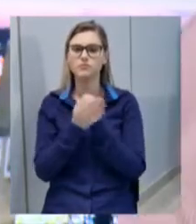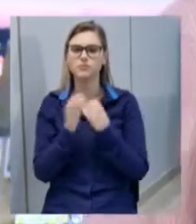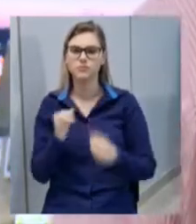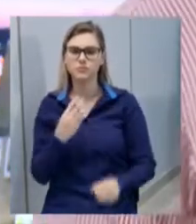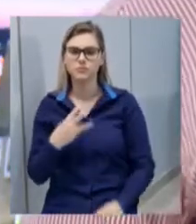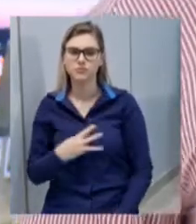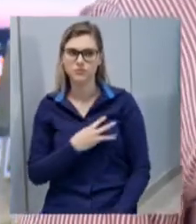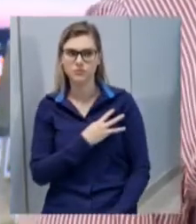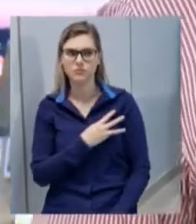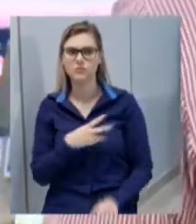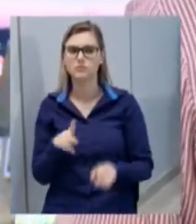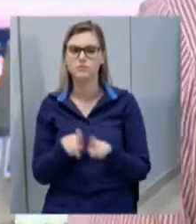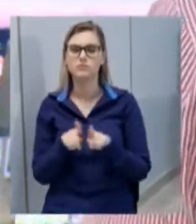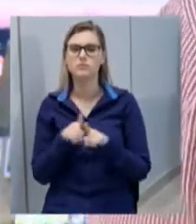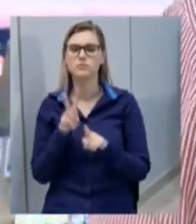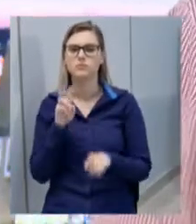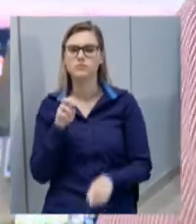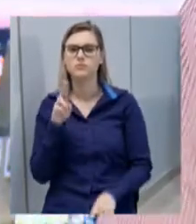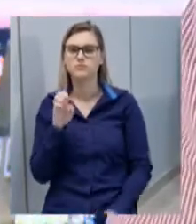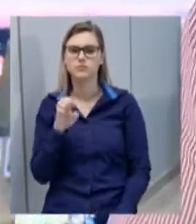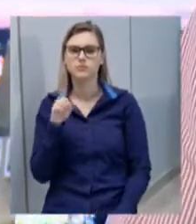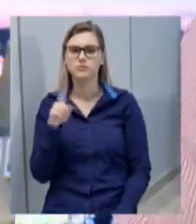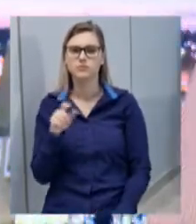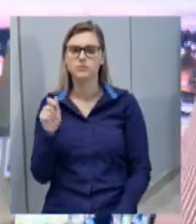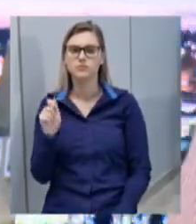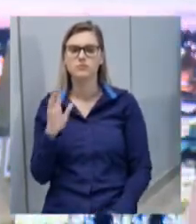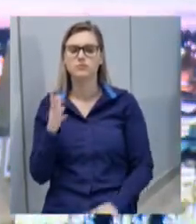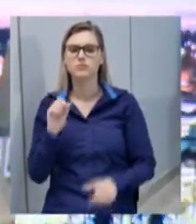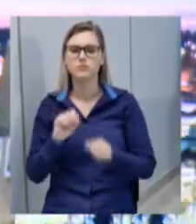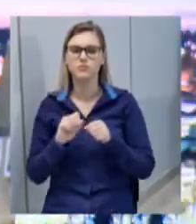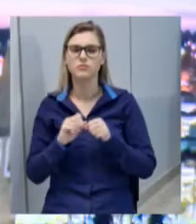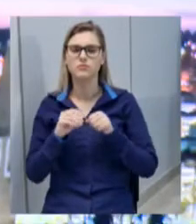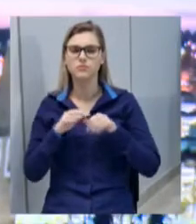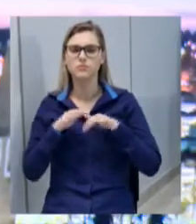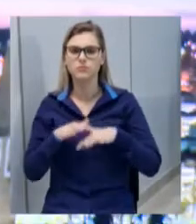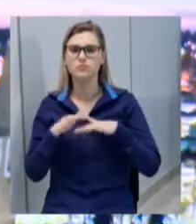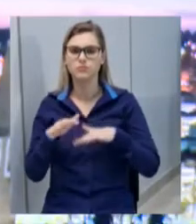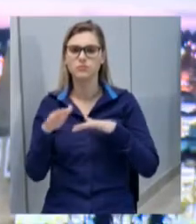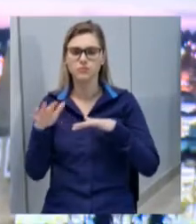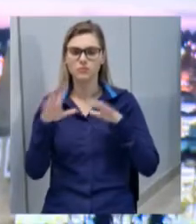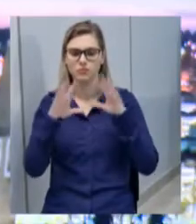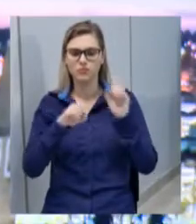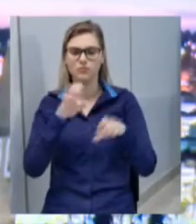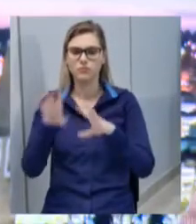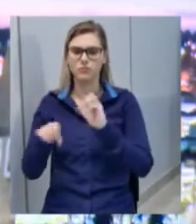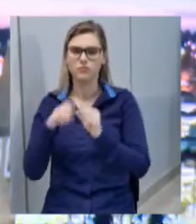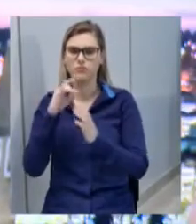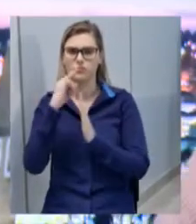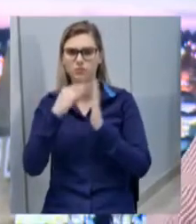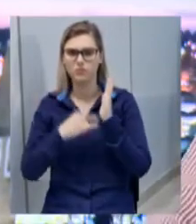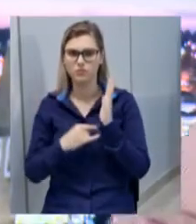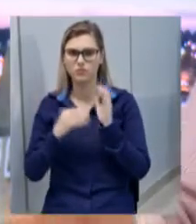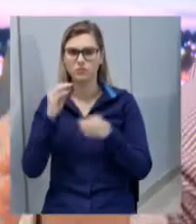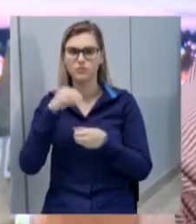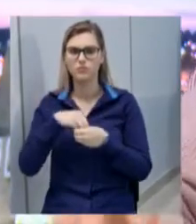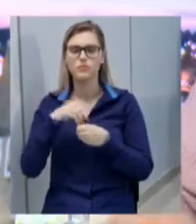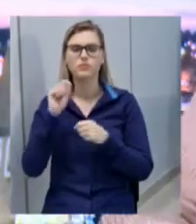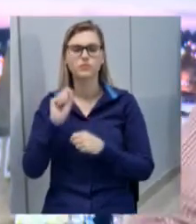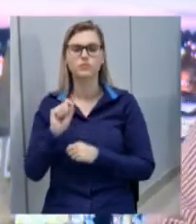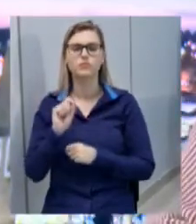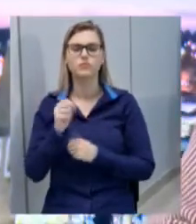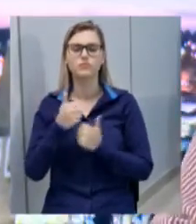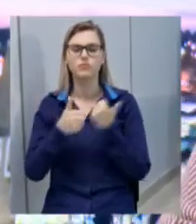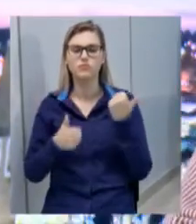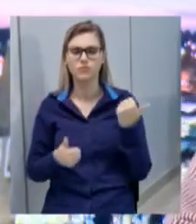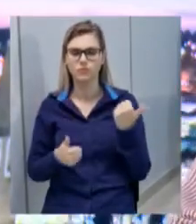Winkler, se não me engano, o bairro Veneza também já está se mobilizando, já está promovendo essa coleta de documentação, dentro daquilo que a